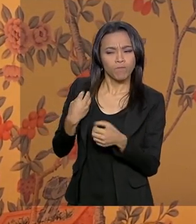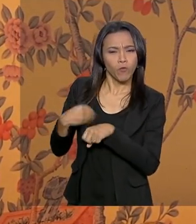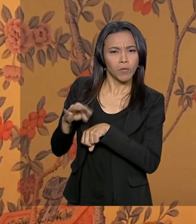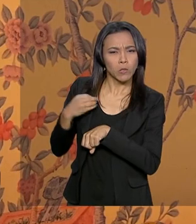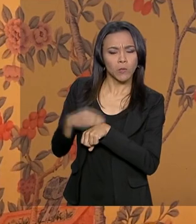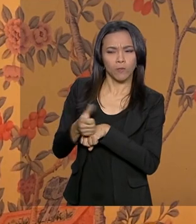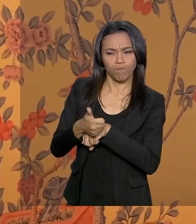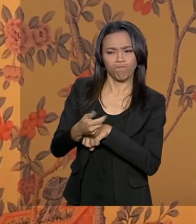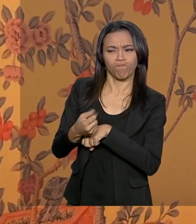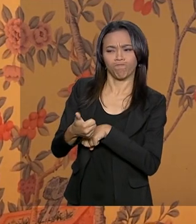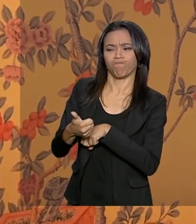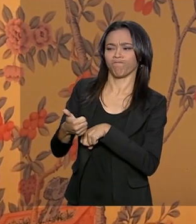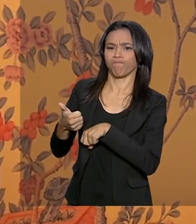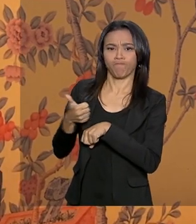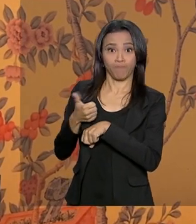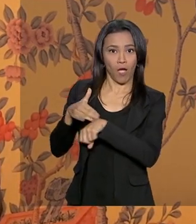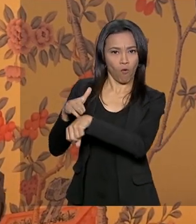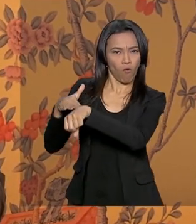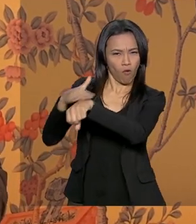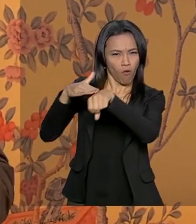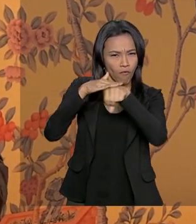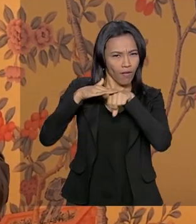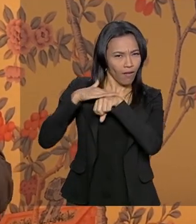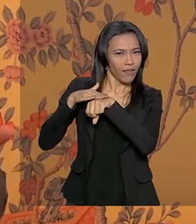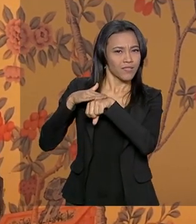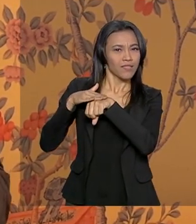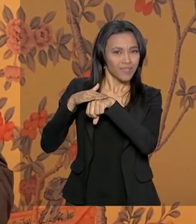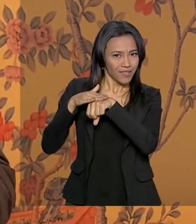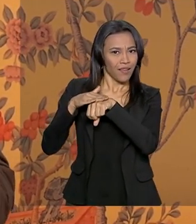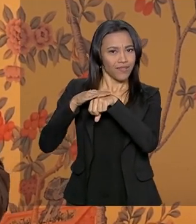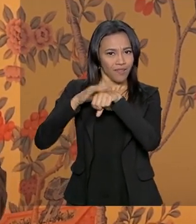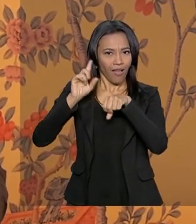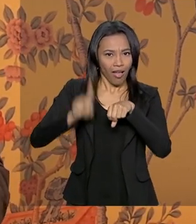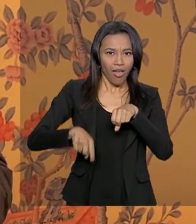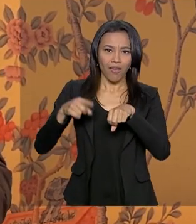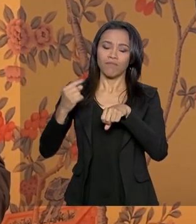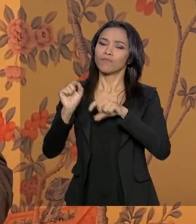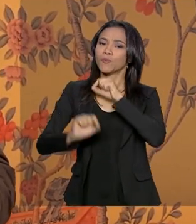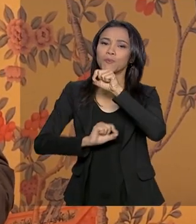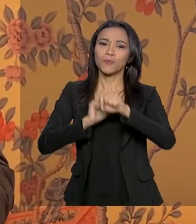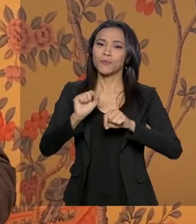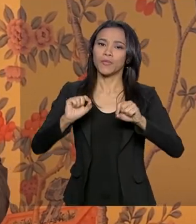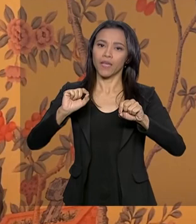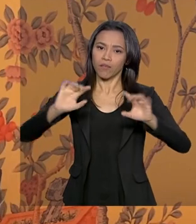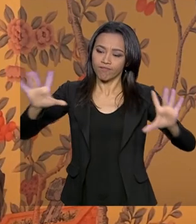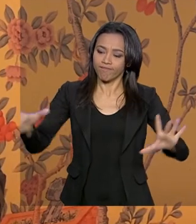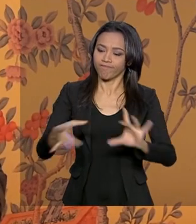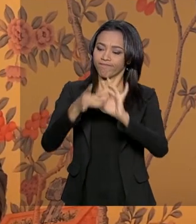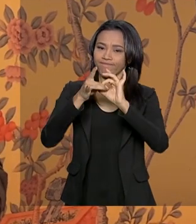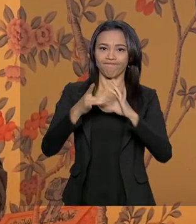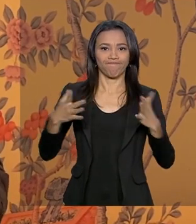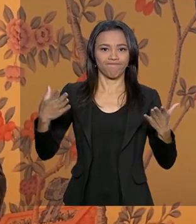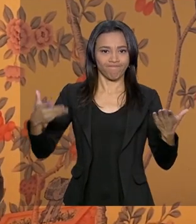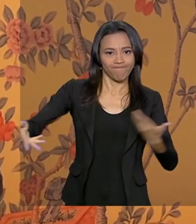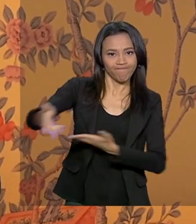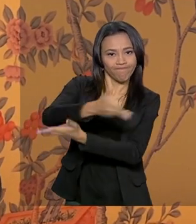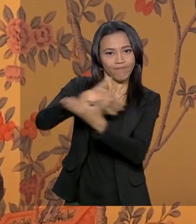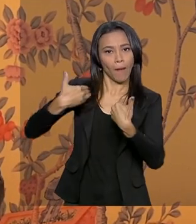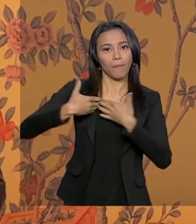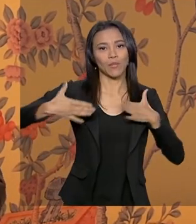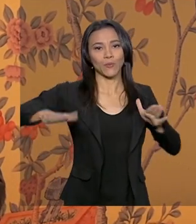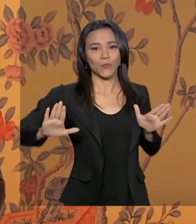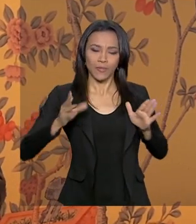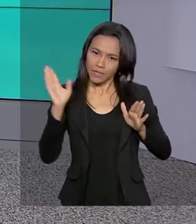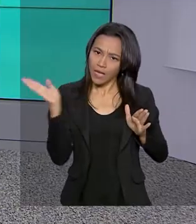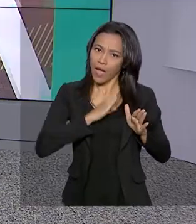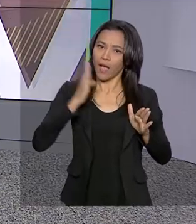que a conversa fica menos institucional, mas, porém, com mais abertura, as coisas caminham